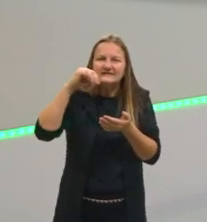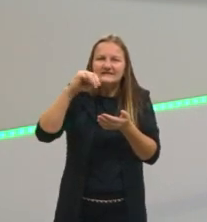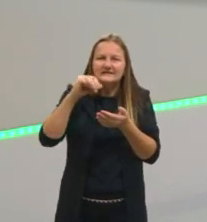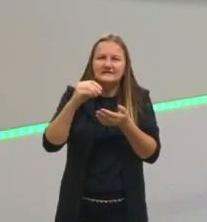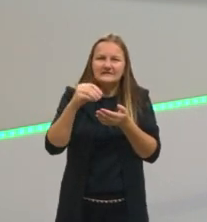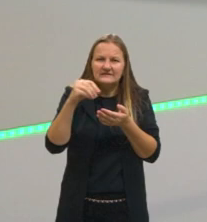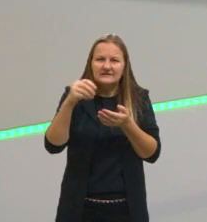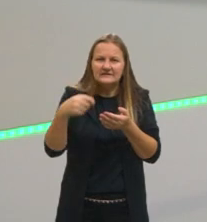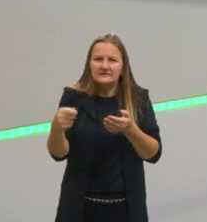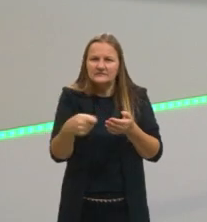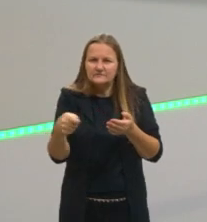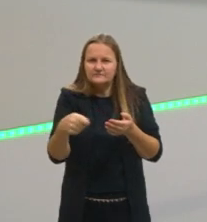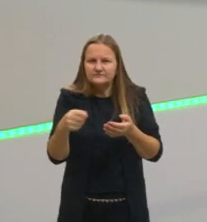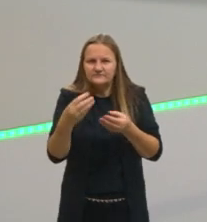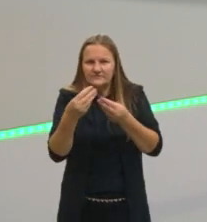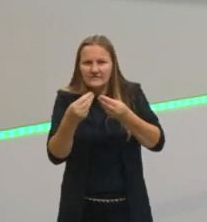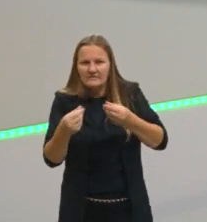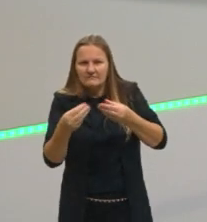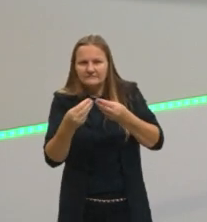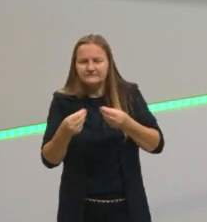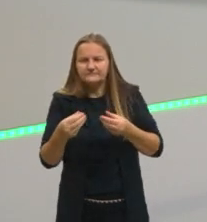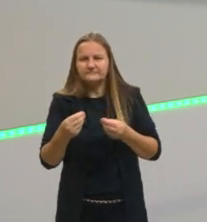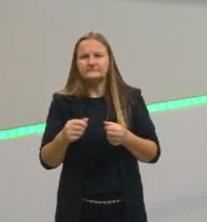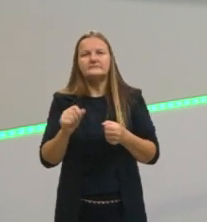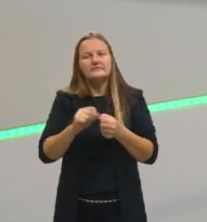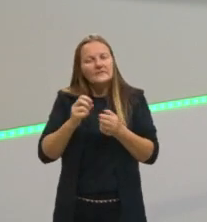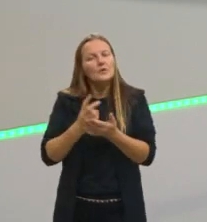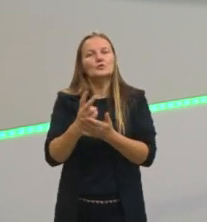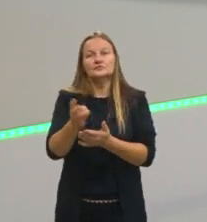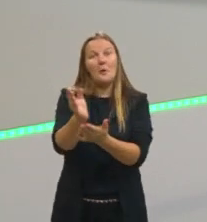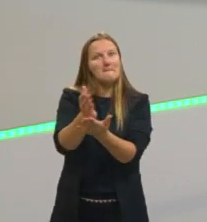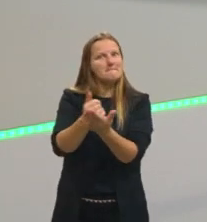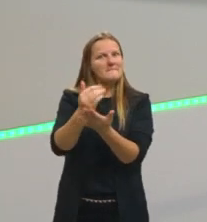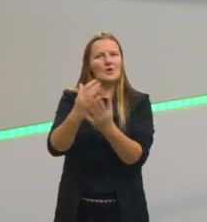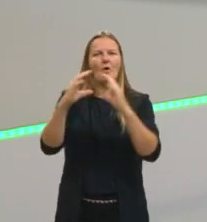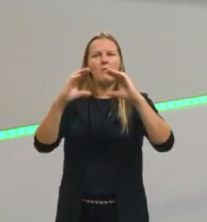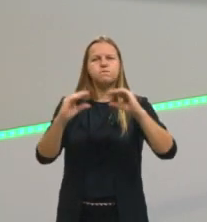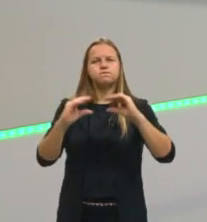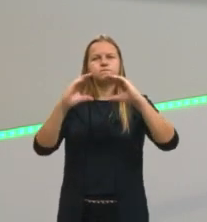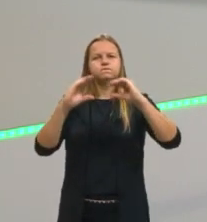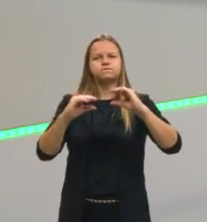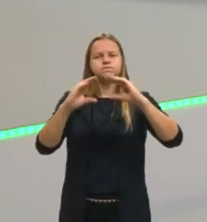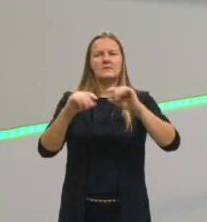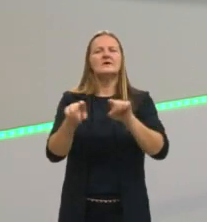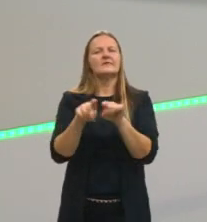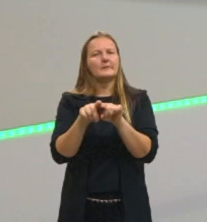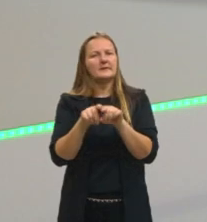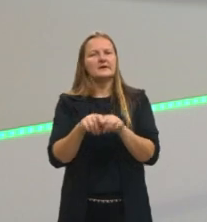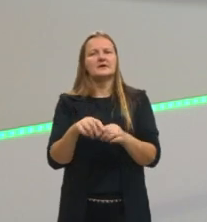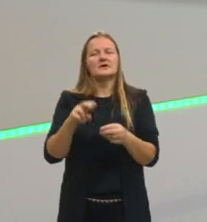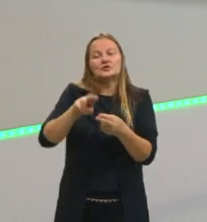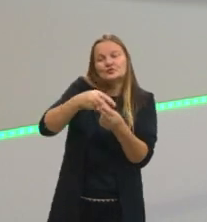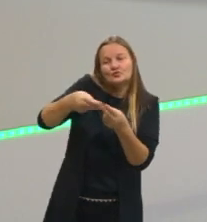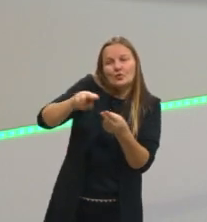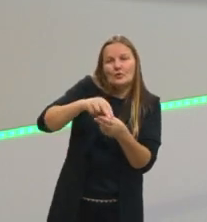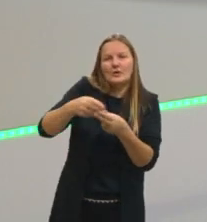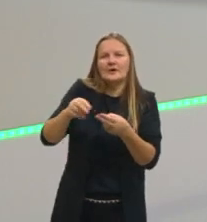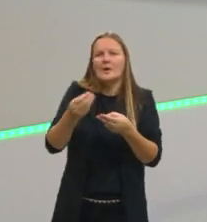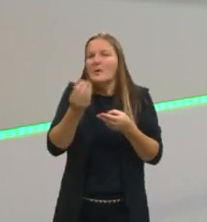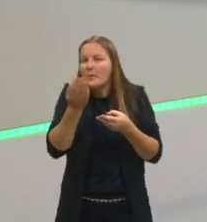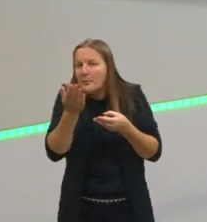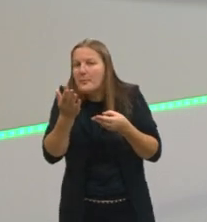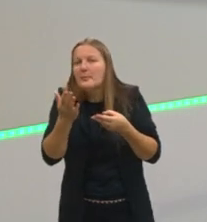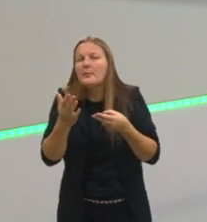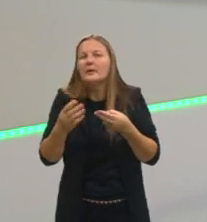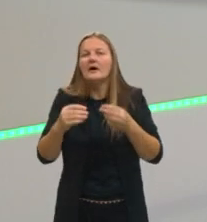aquela bolinha da farinha e segue o nosso bolo. A gente faz isso com fermento também, com achocolatado, para que o bolo fique